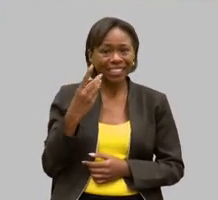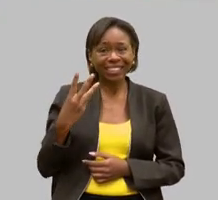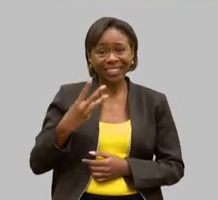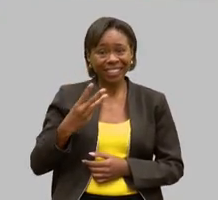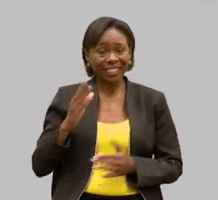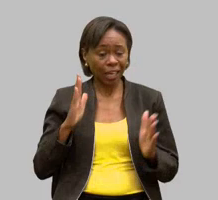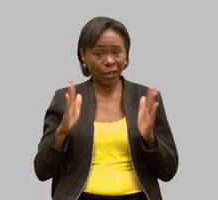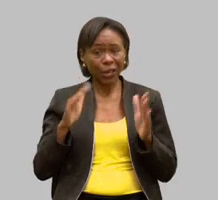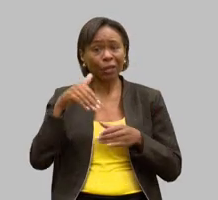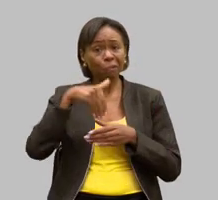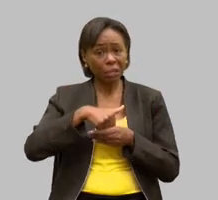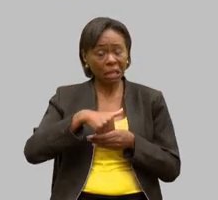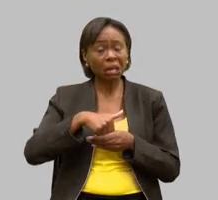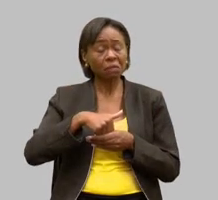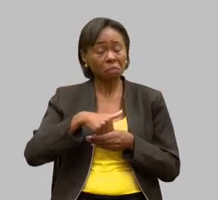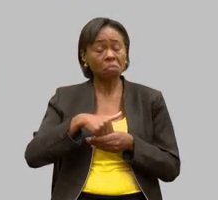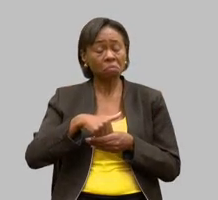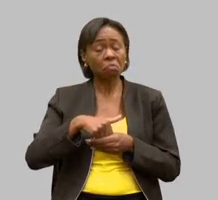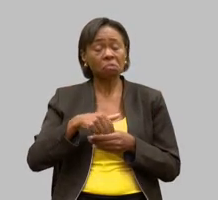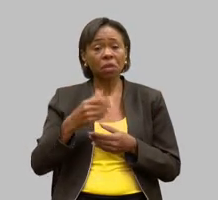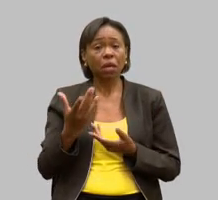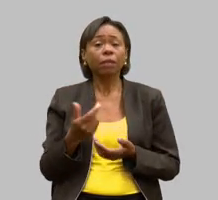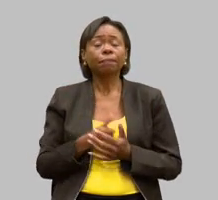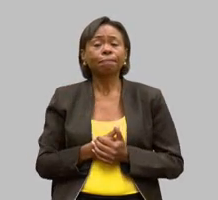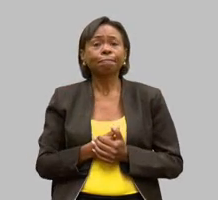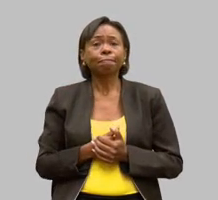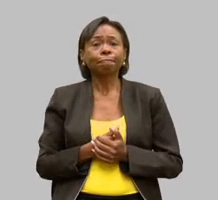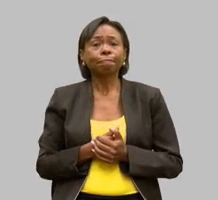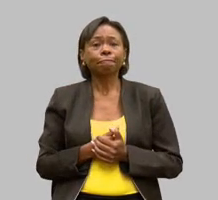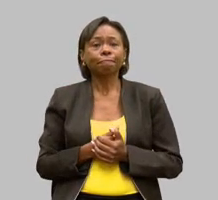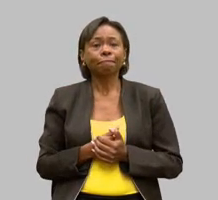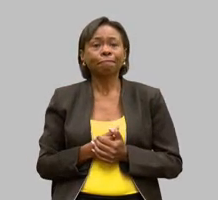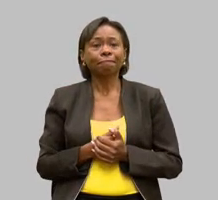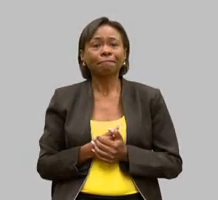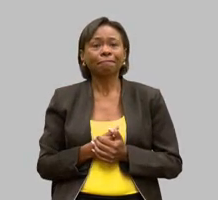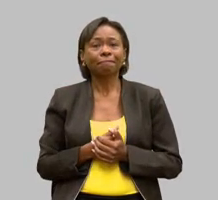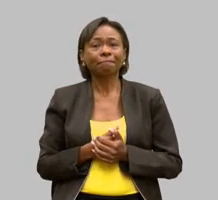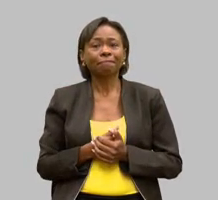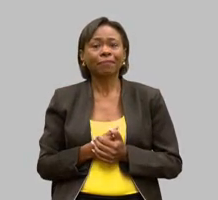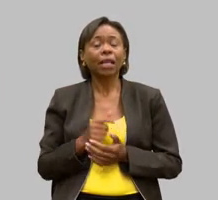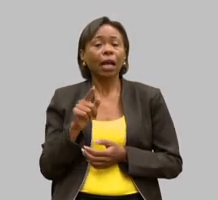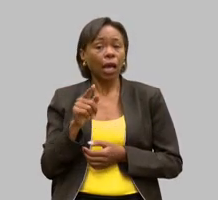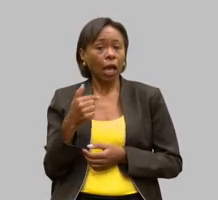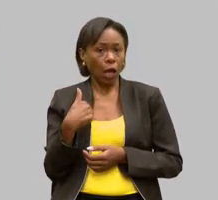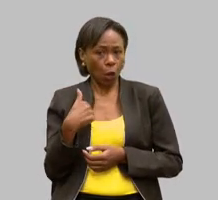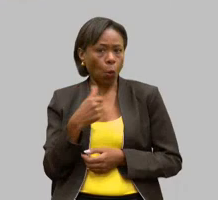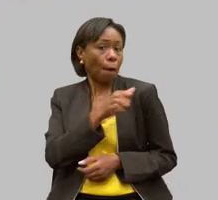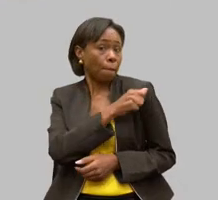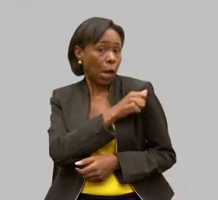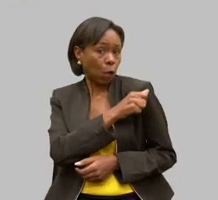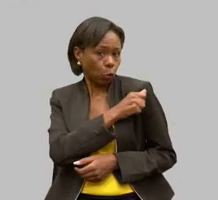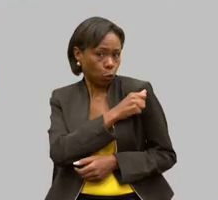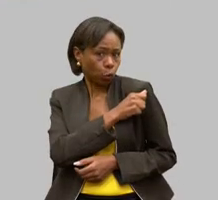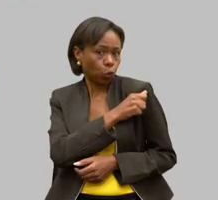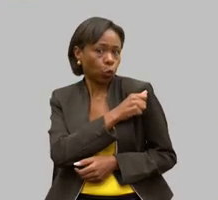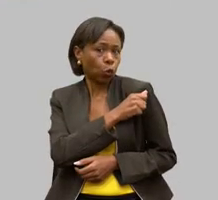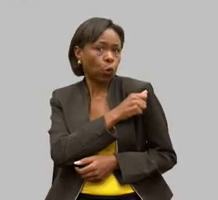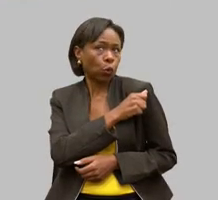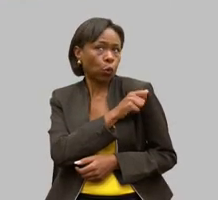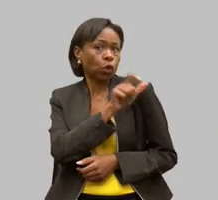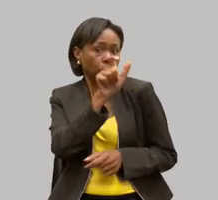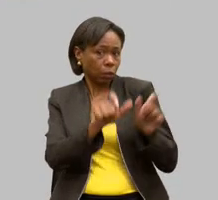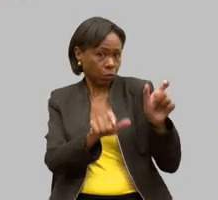é um exemplo de superação eu tenho alunos que também são pais eu tenho alunos